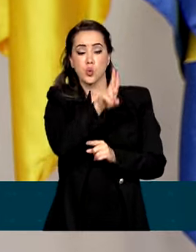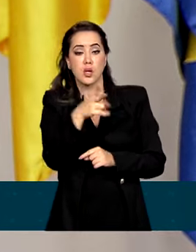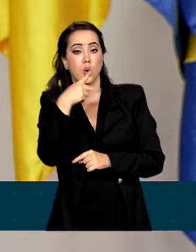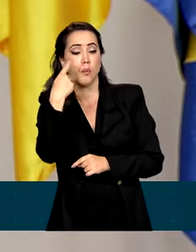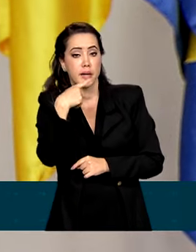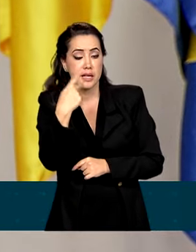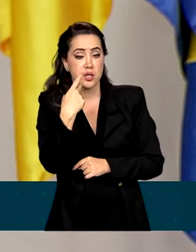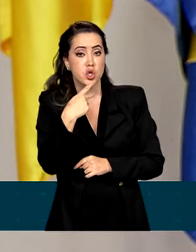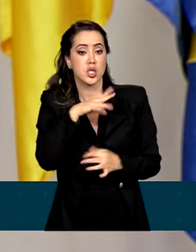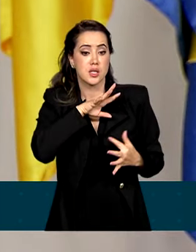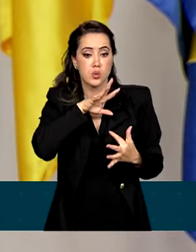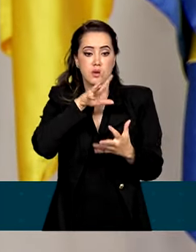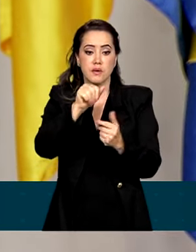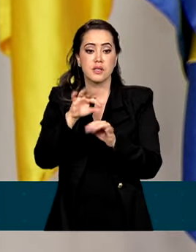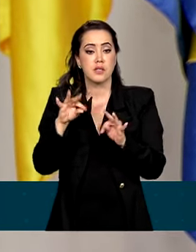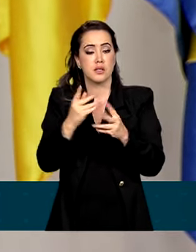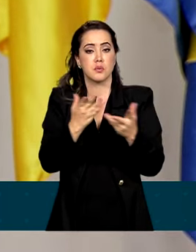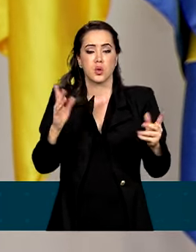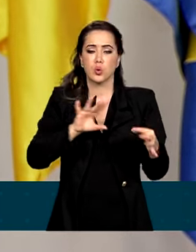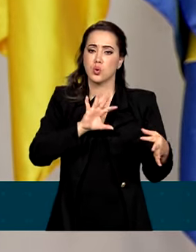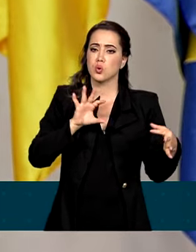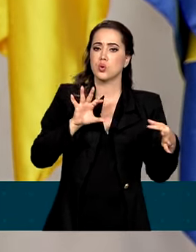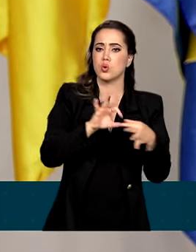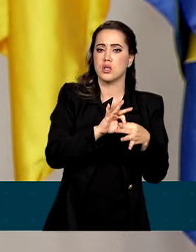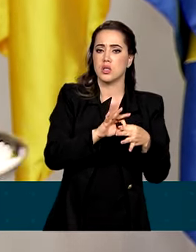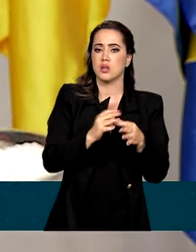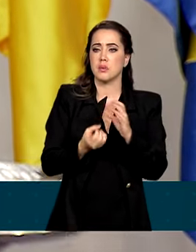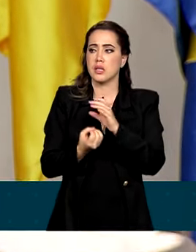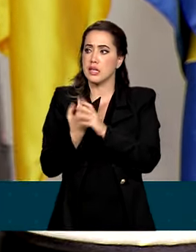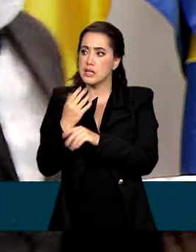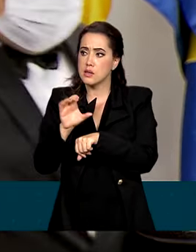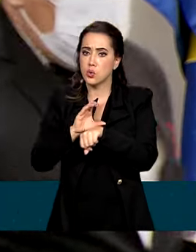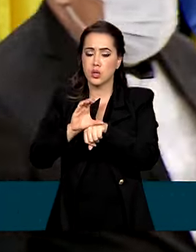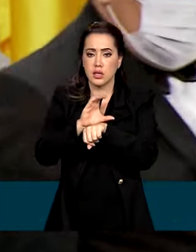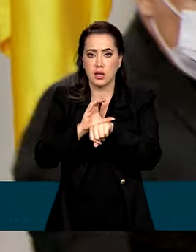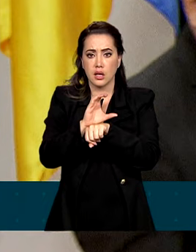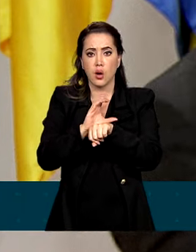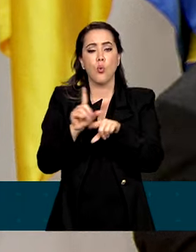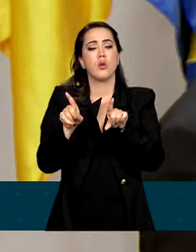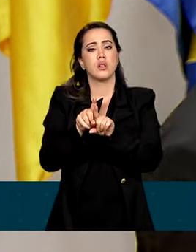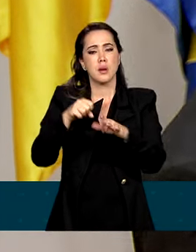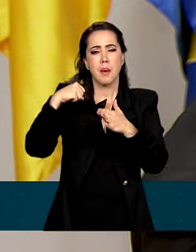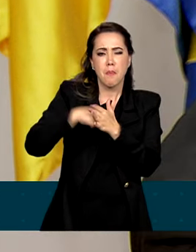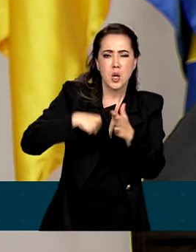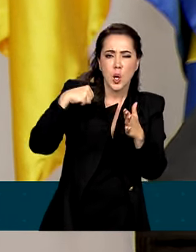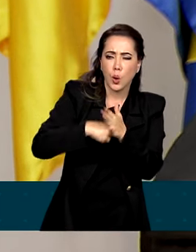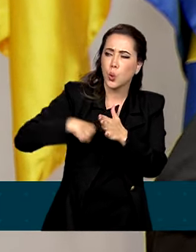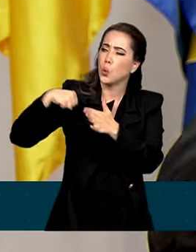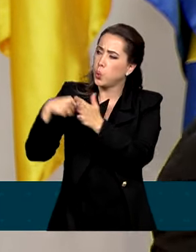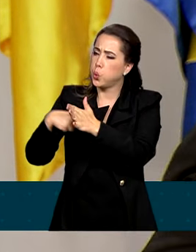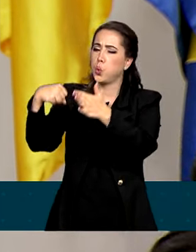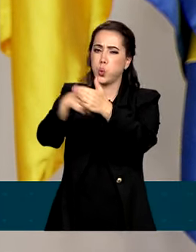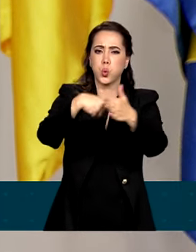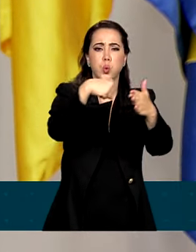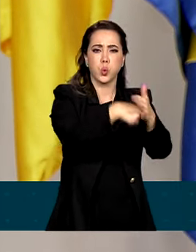públicas universais, legadas pela Constituição de 1988 e pela luta dos verdadeiros